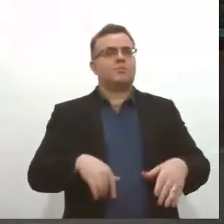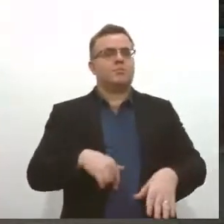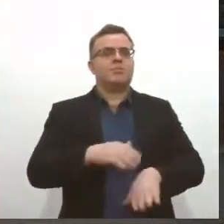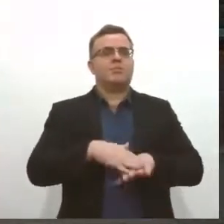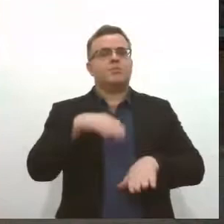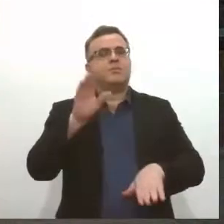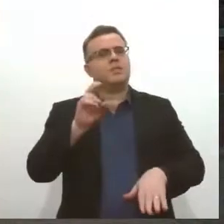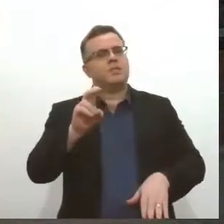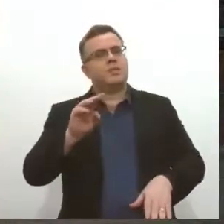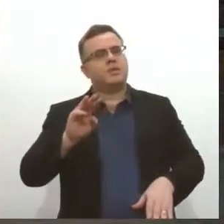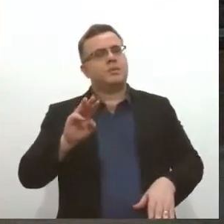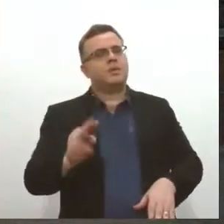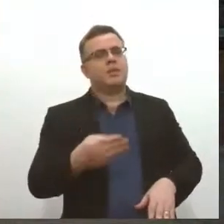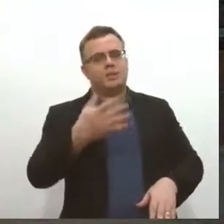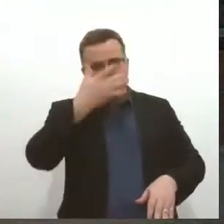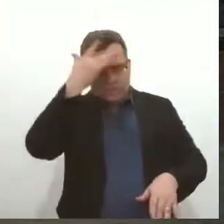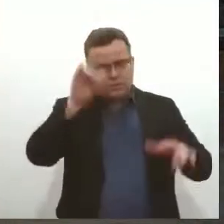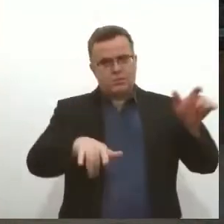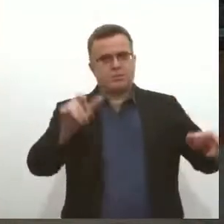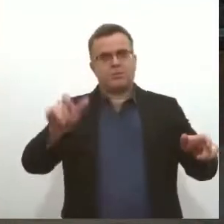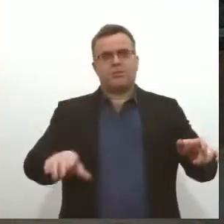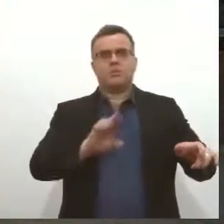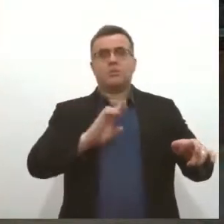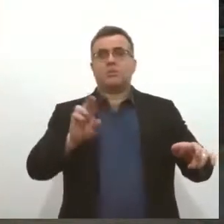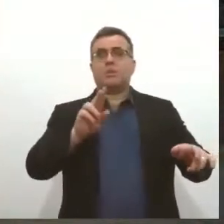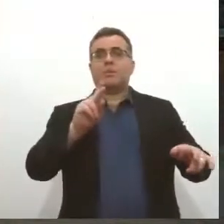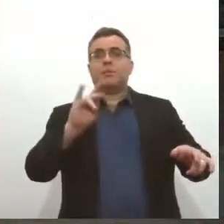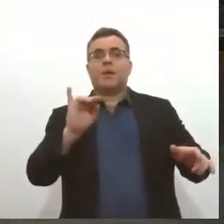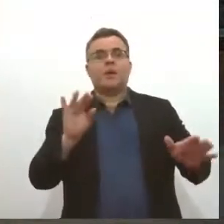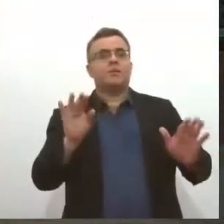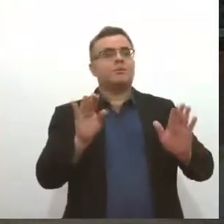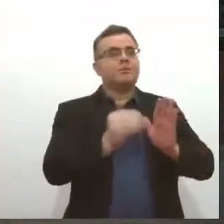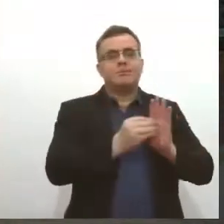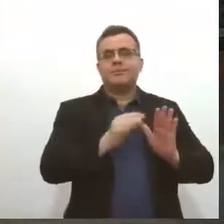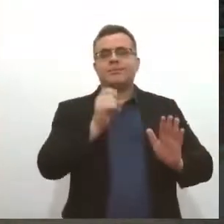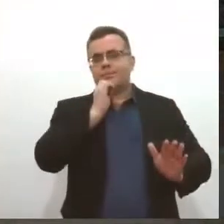brasileiros não têm o nome do pai. Isso é bastante triste, né, doutora Lílian?